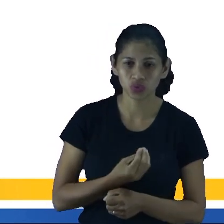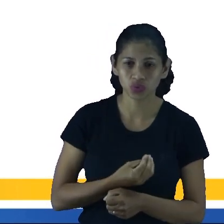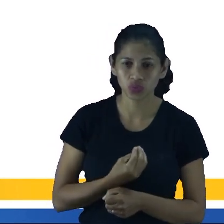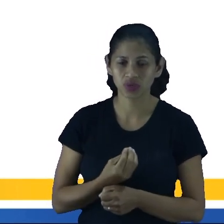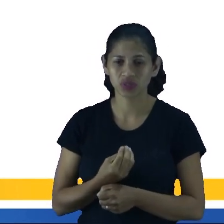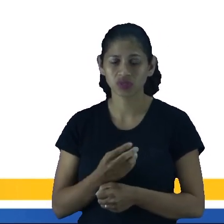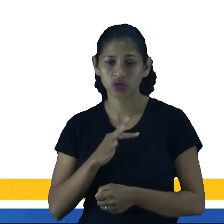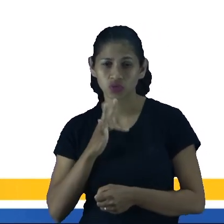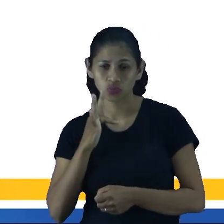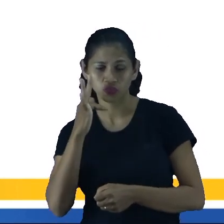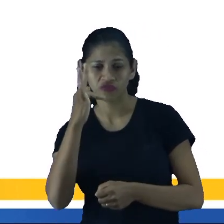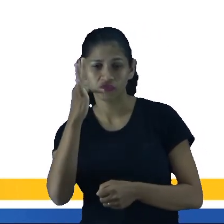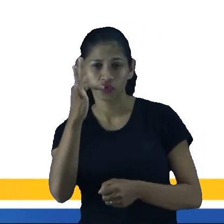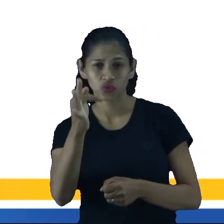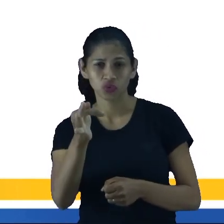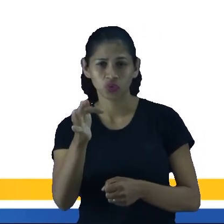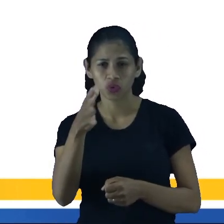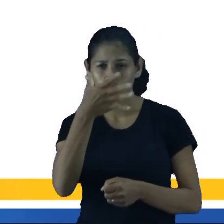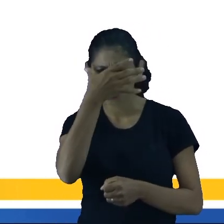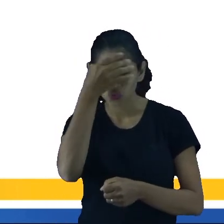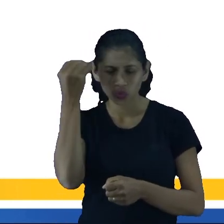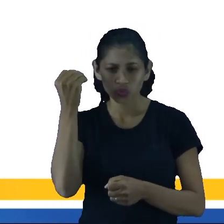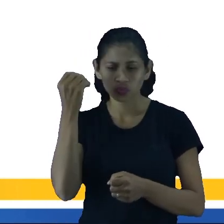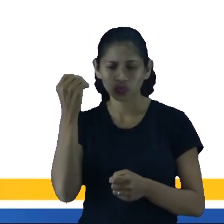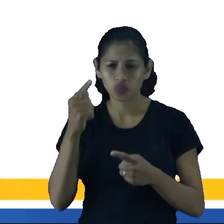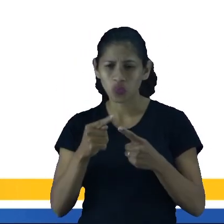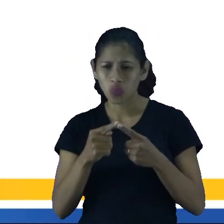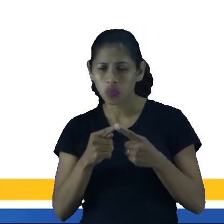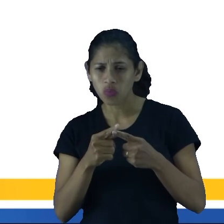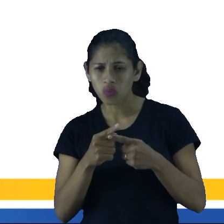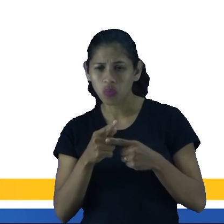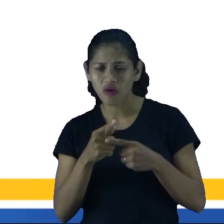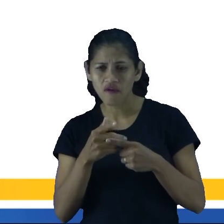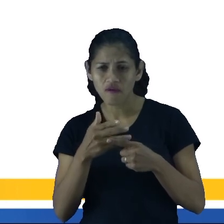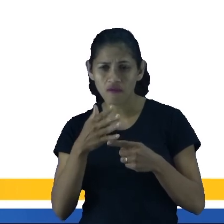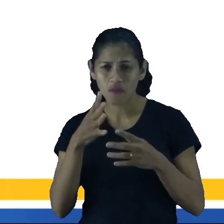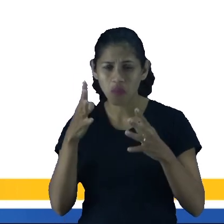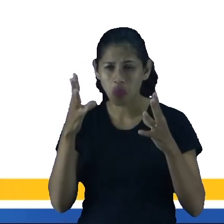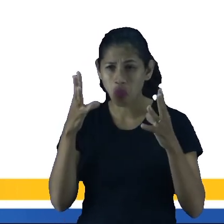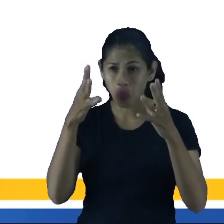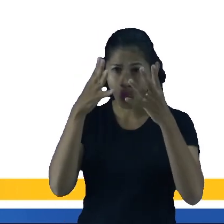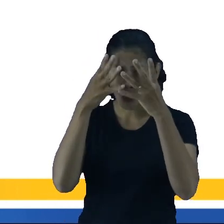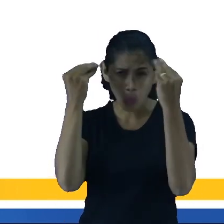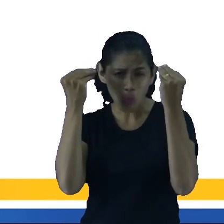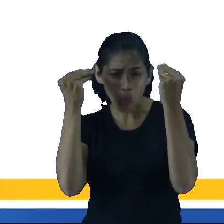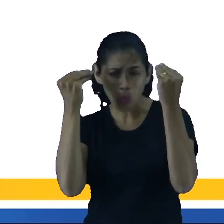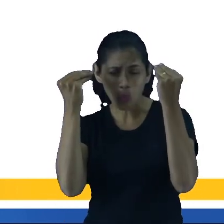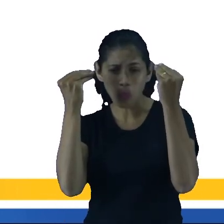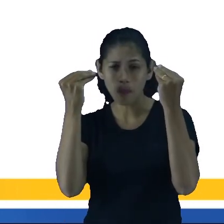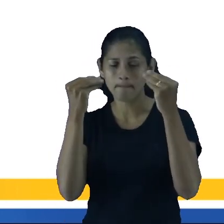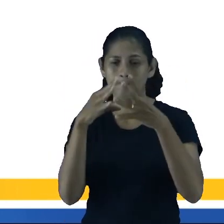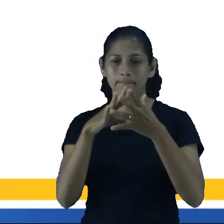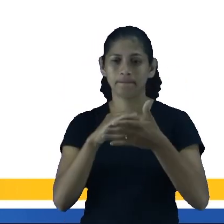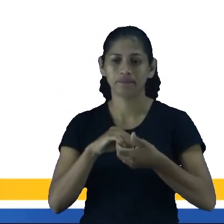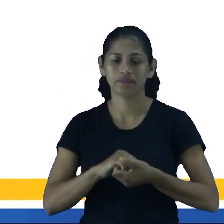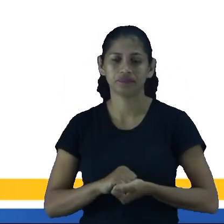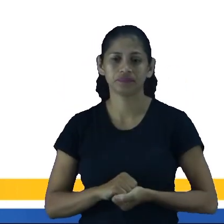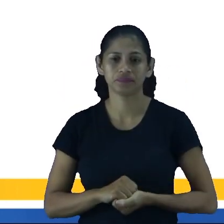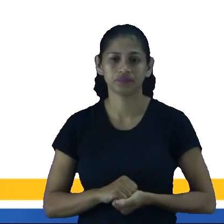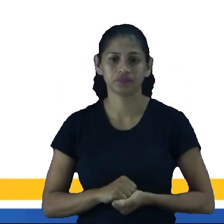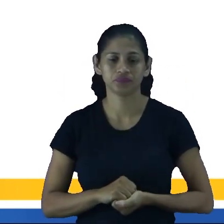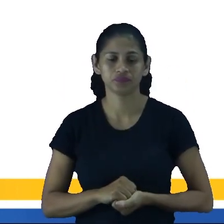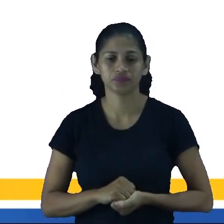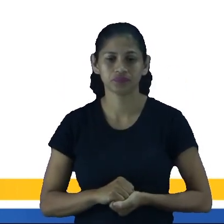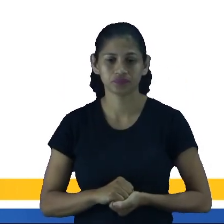ou para futuro, né? Teve um lápis ali, teve uma falha. Então, claro que lápis é de tempo, né? Então, não precisa colocar de tempo. Se é lápis,